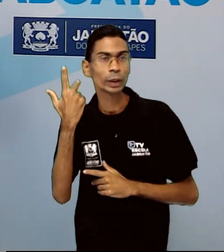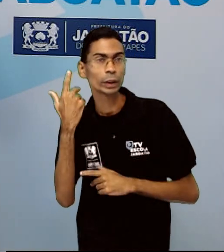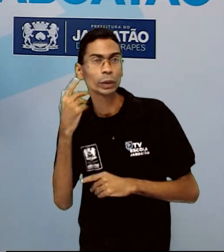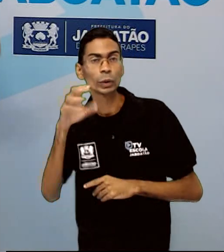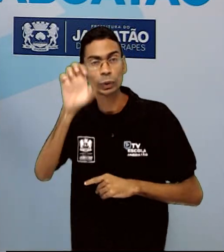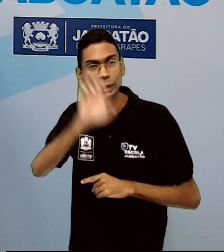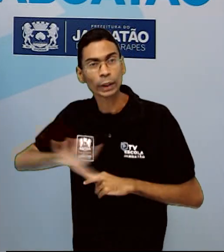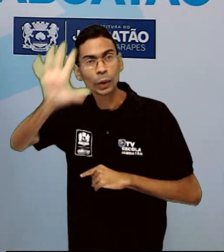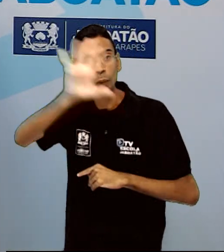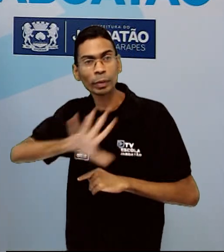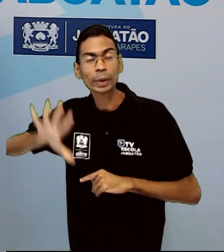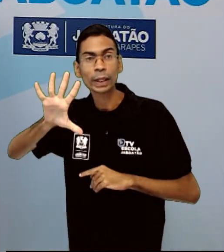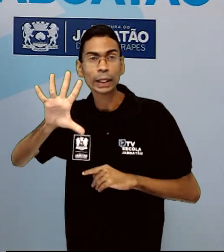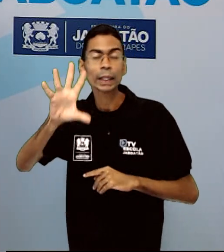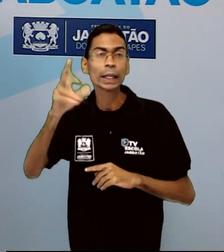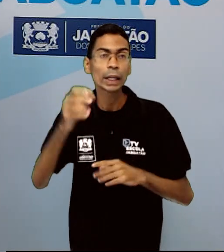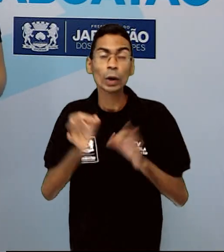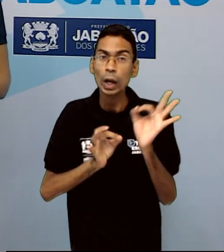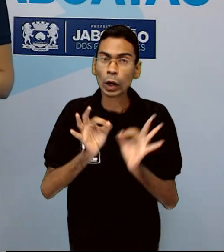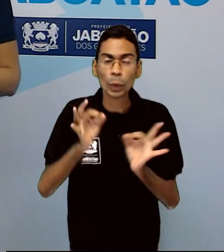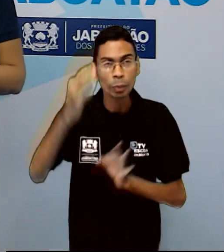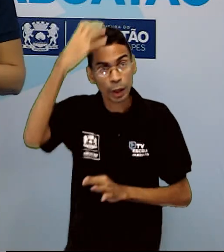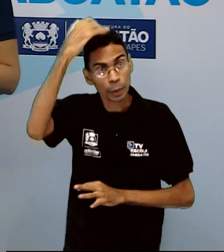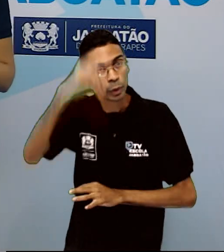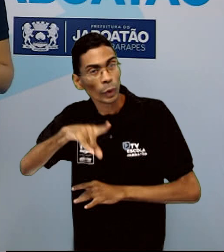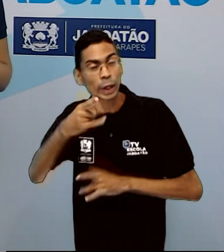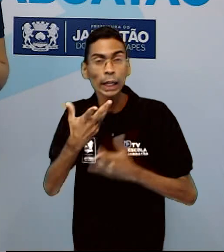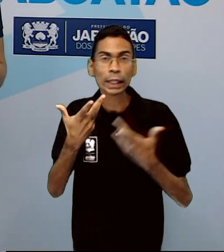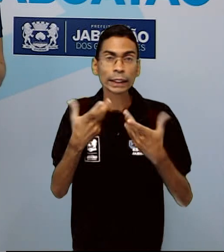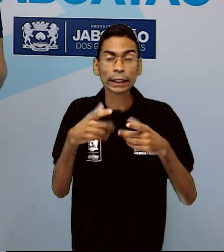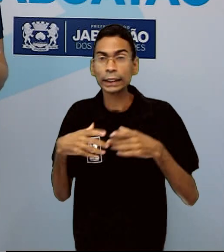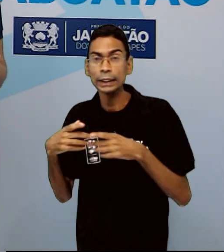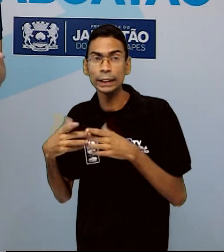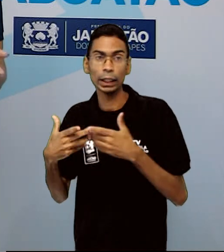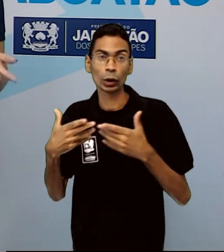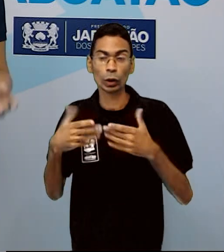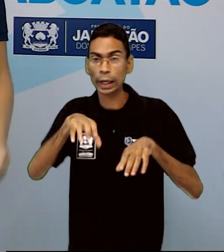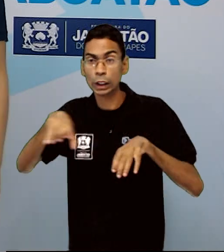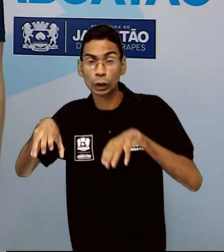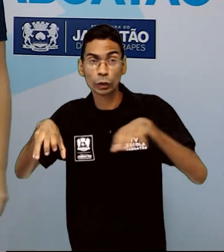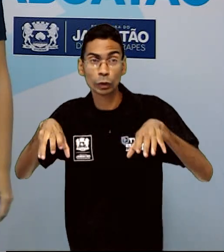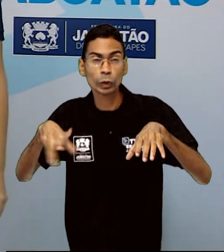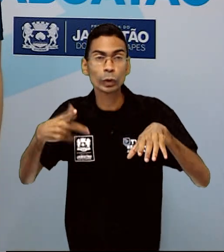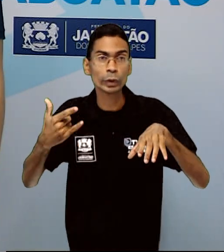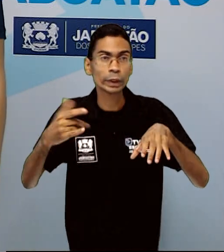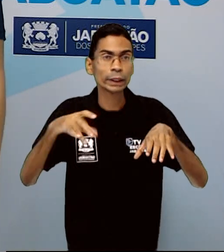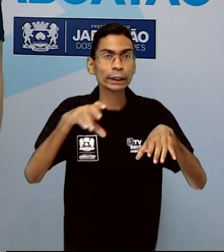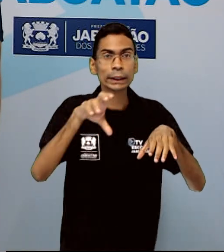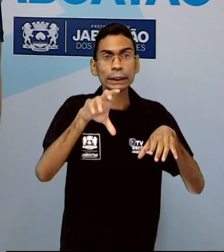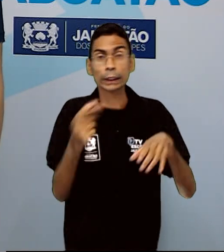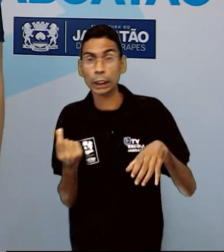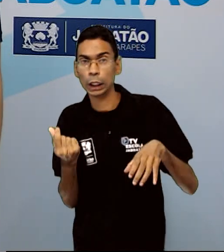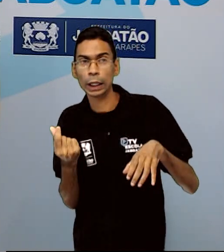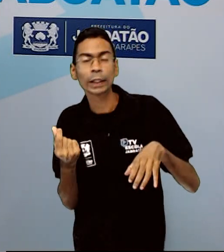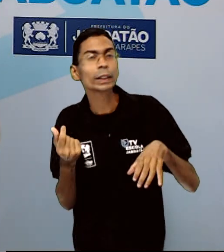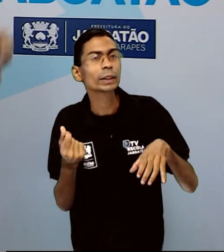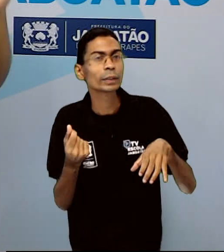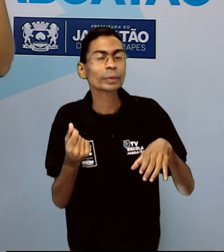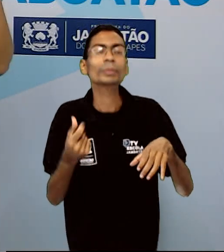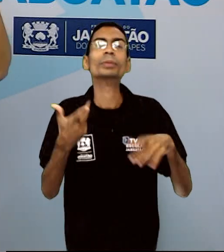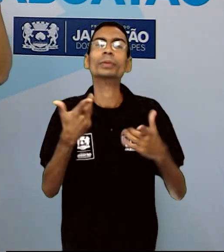ilimitados. As sociedades elas estavam divididas em diferentes classes econômicas e sociais.